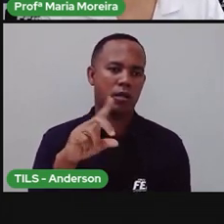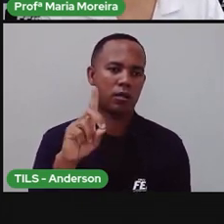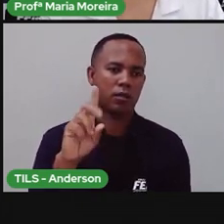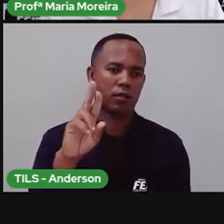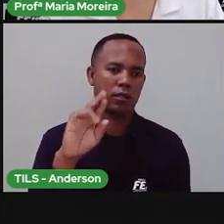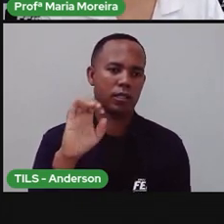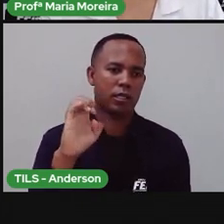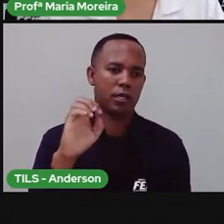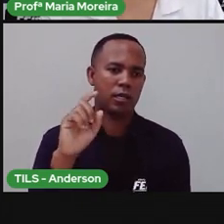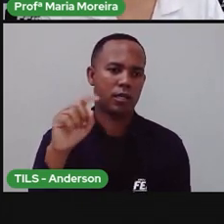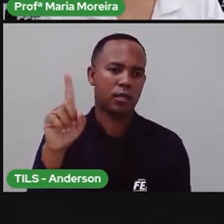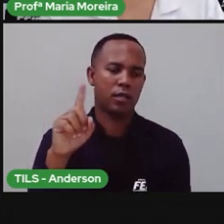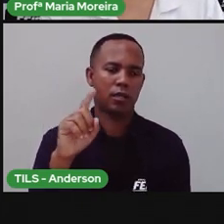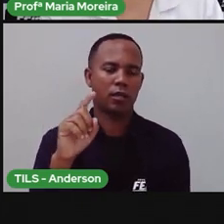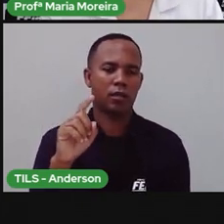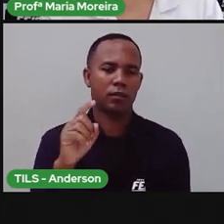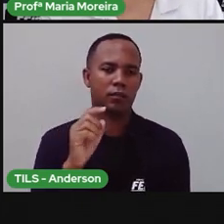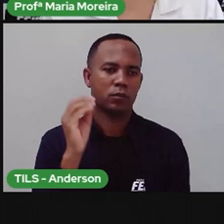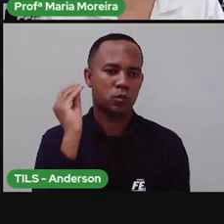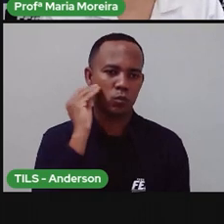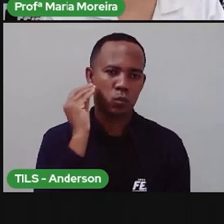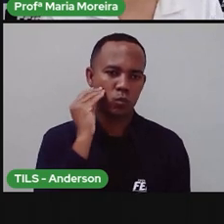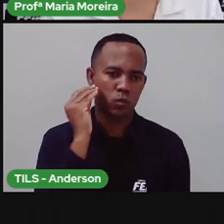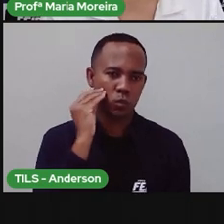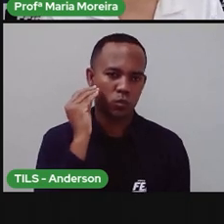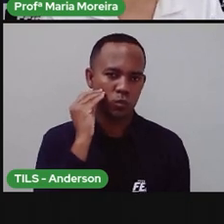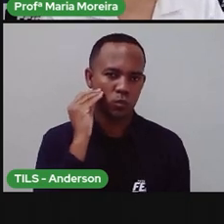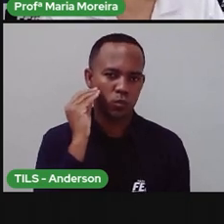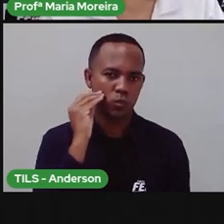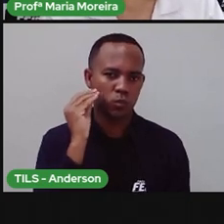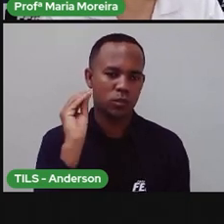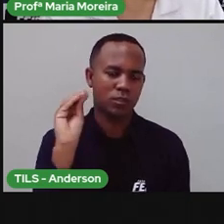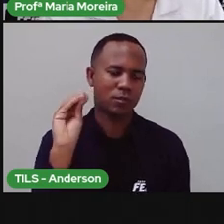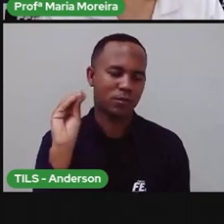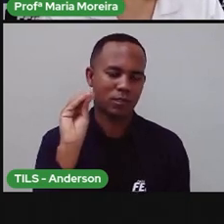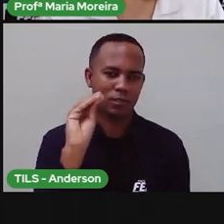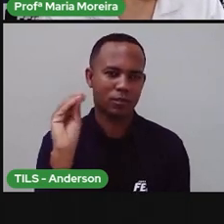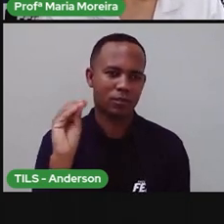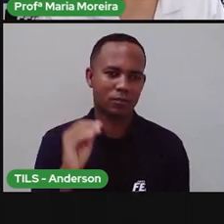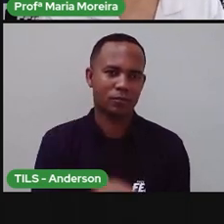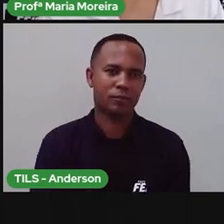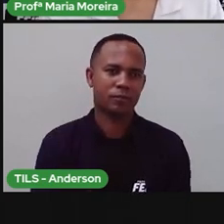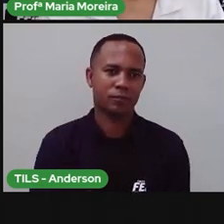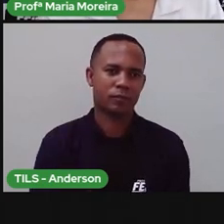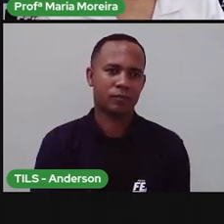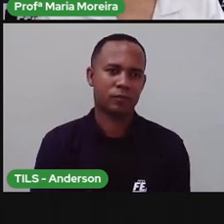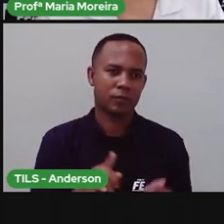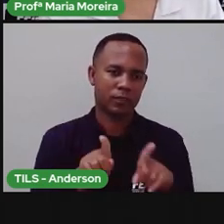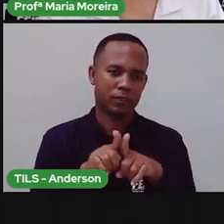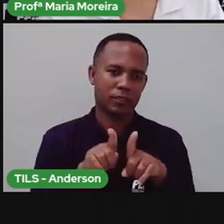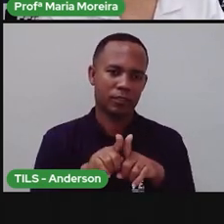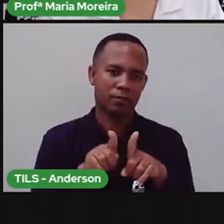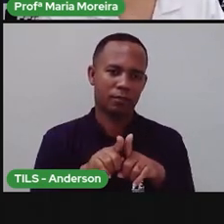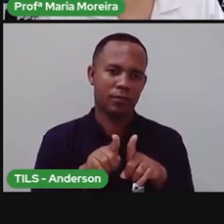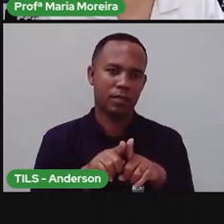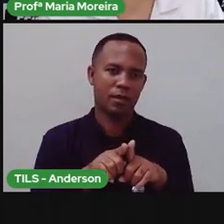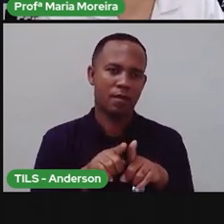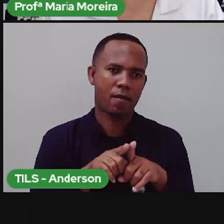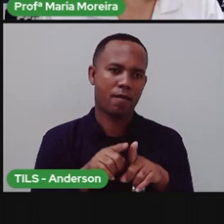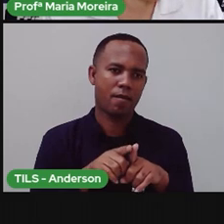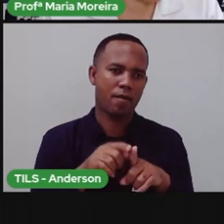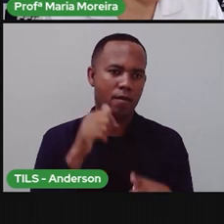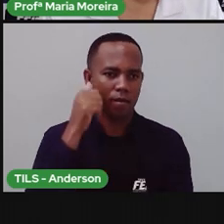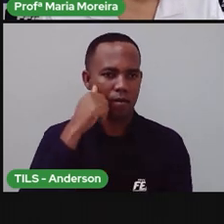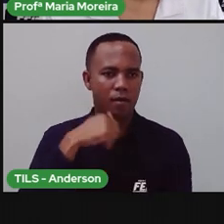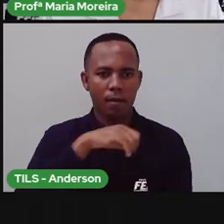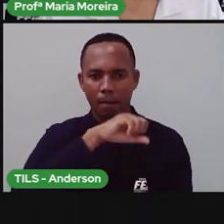Pinto de Almeida. Um beijo, meu amor. Obrigada por participar aí da live, né? Um beijo para uma mãe, né? Para